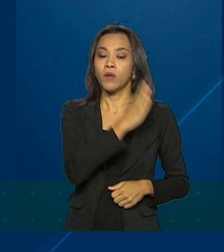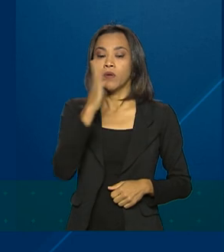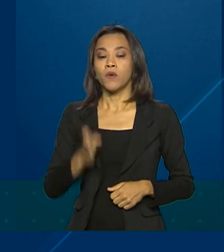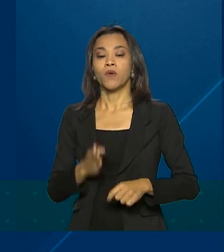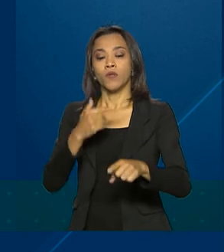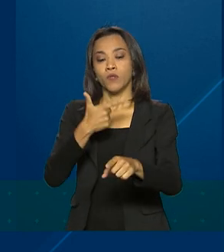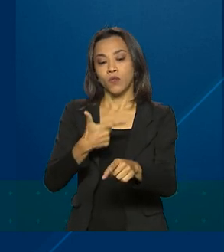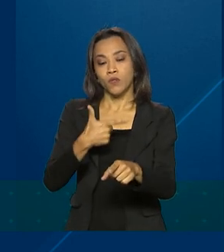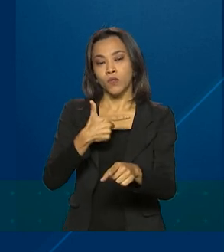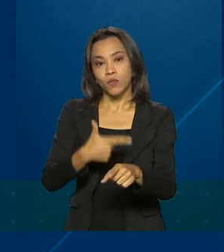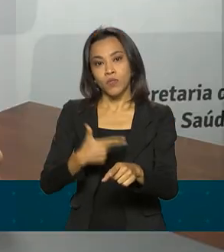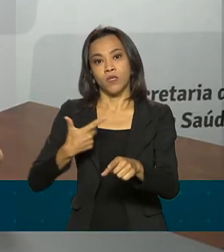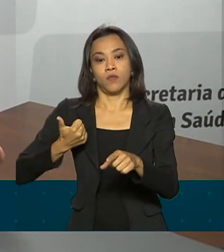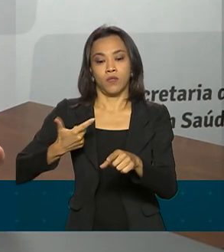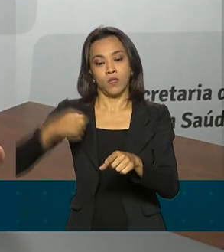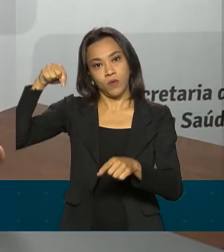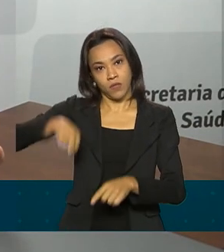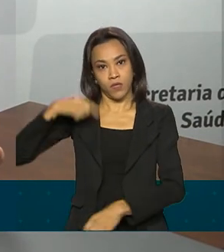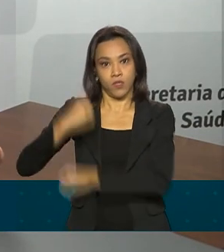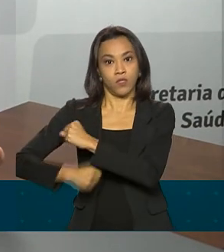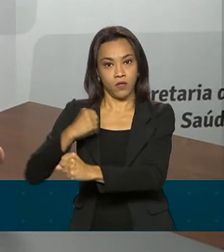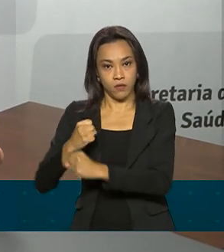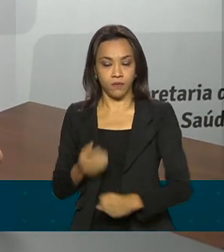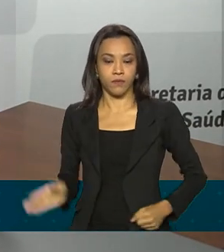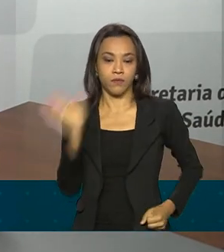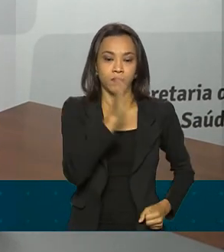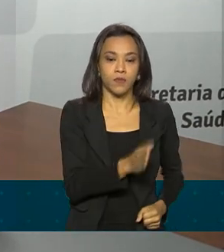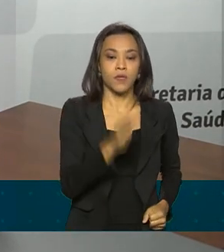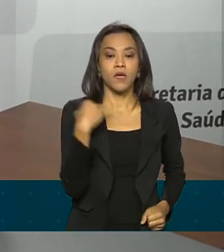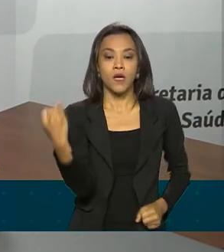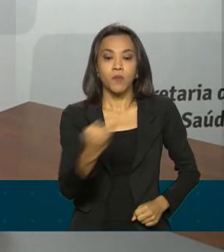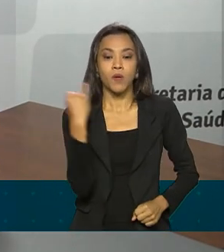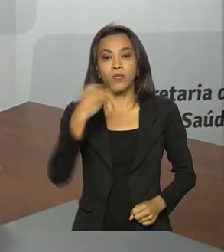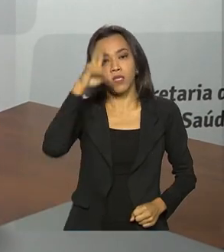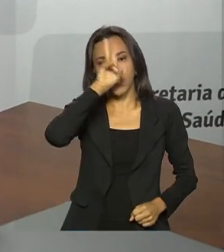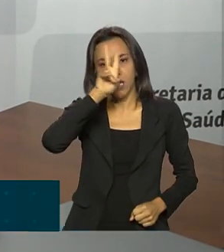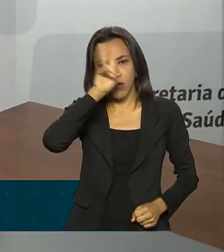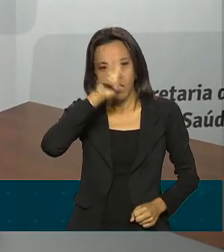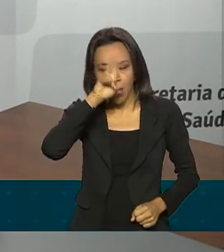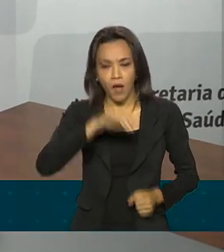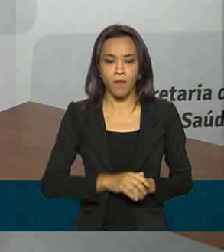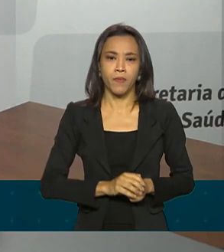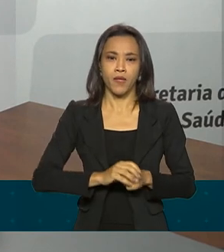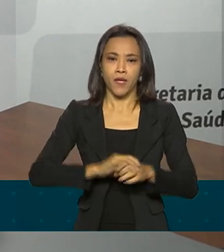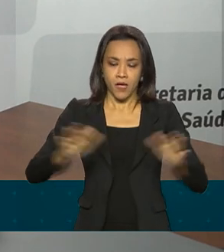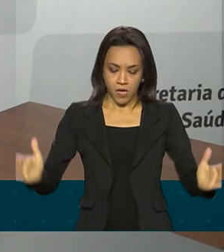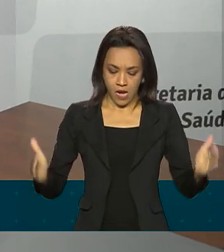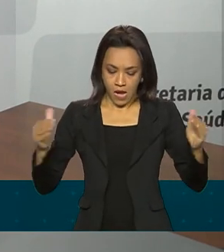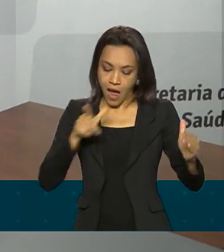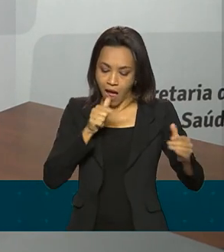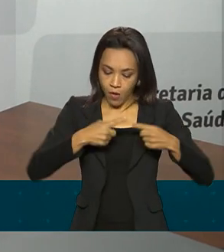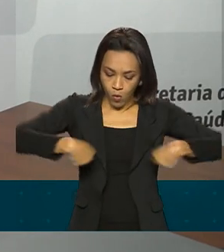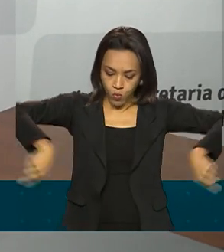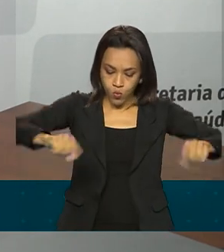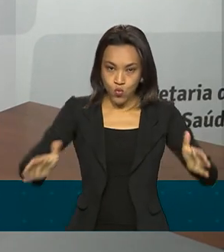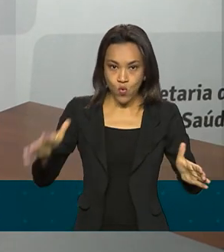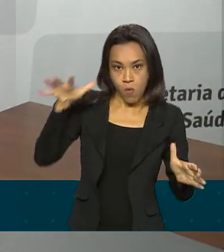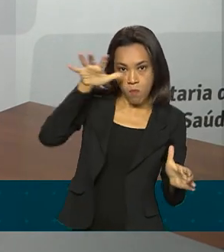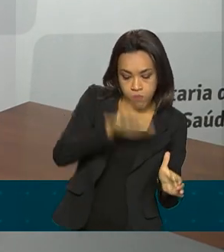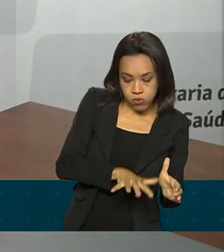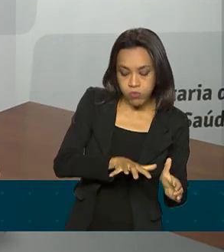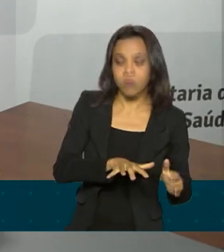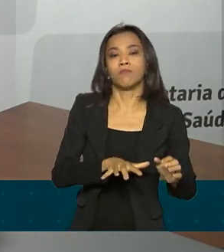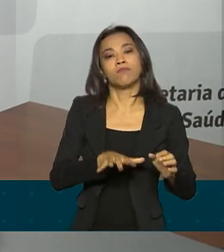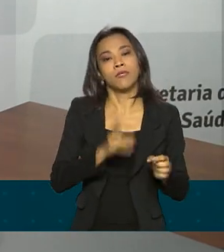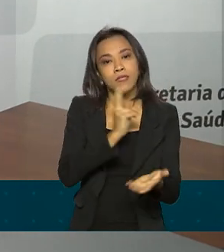212 este ano. É importante lembrar de tampar os tonéis e caixas d'águas, manter a calha sempre